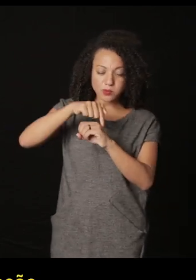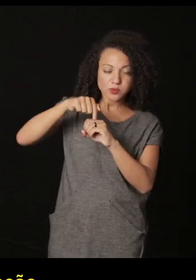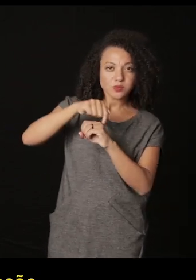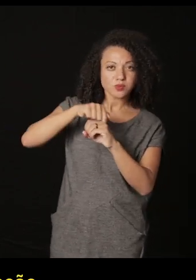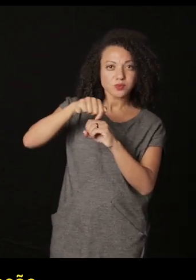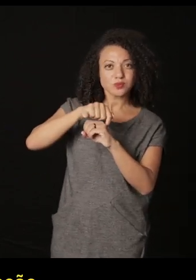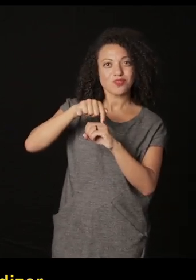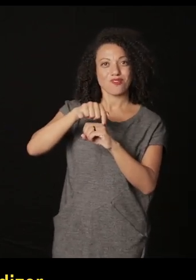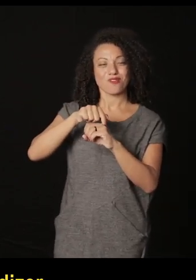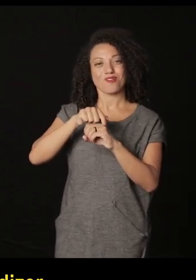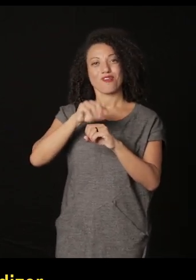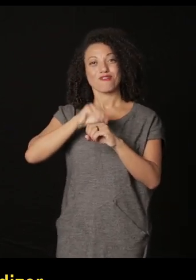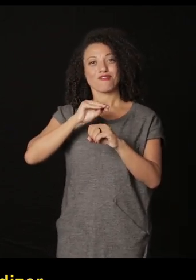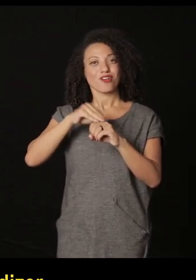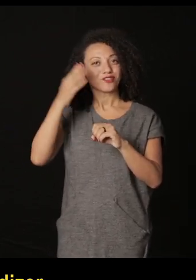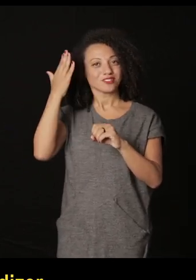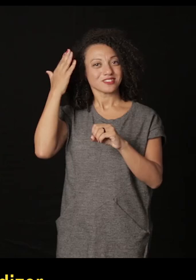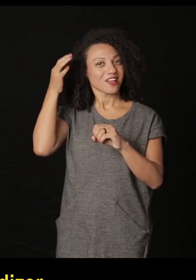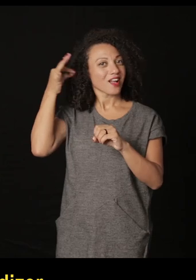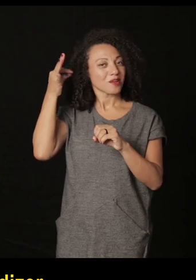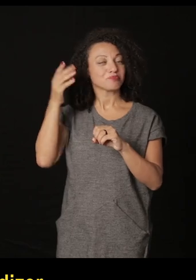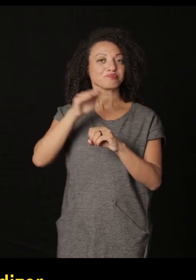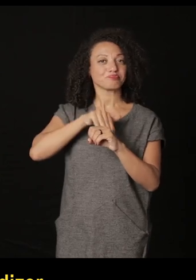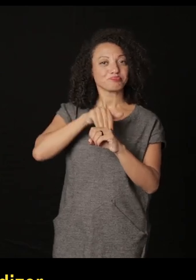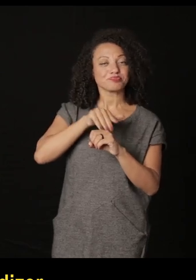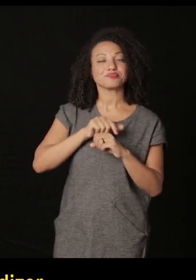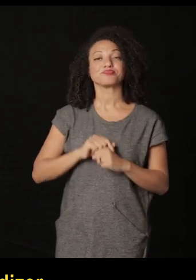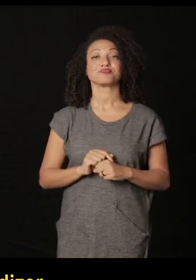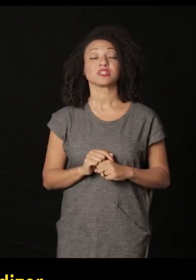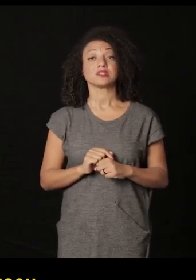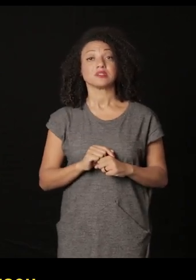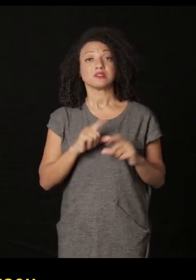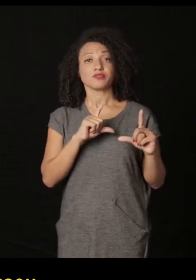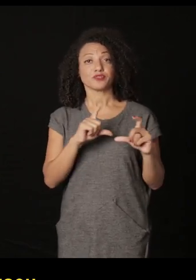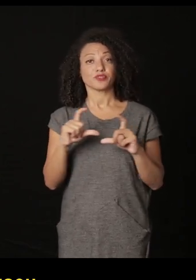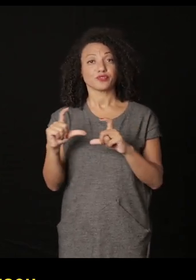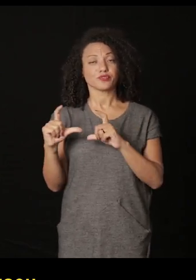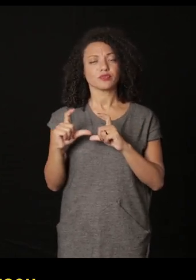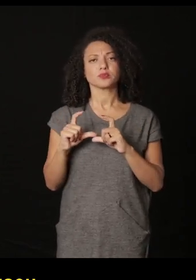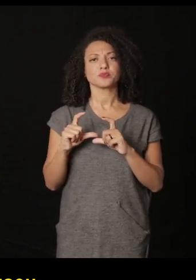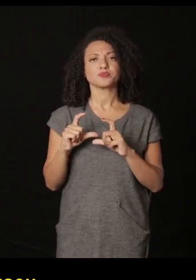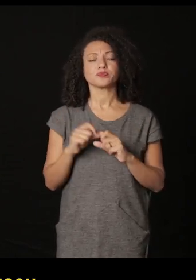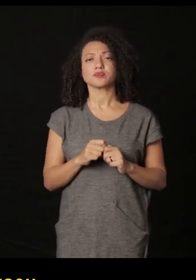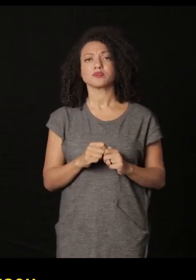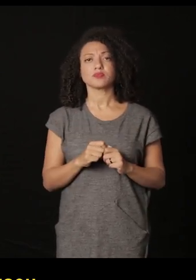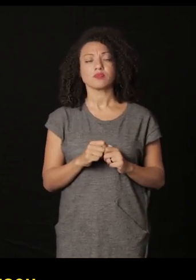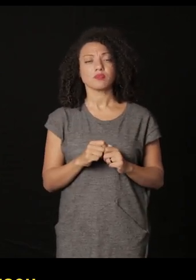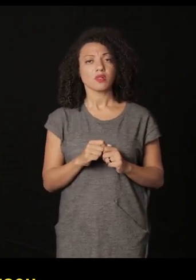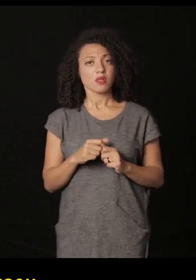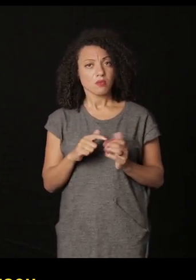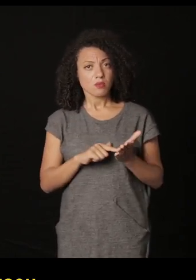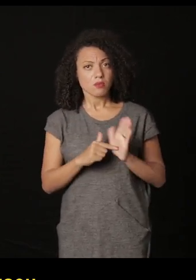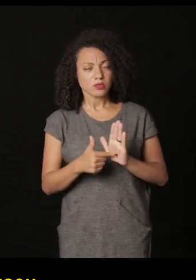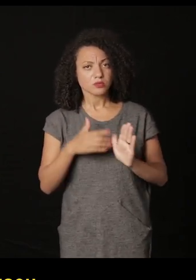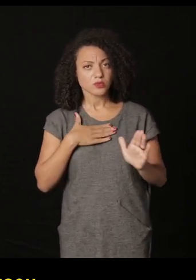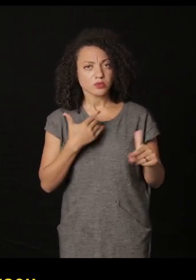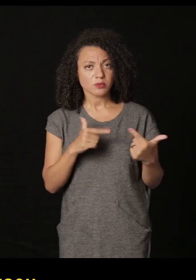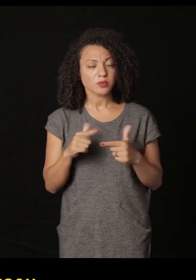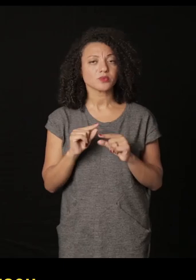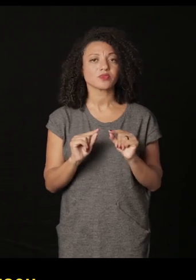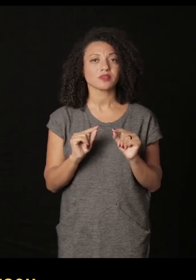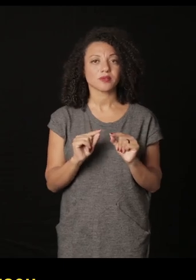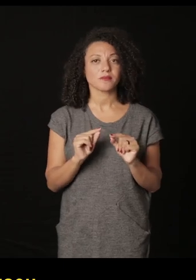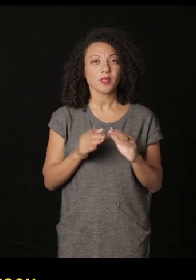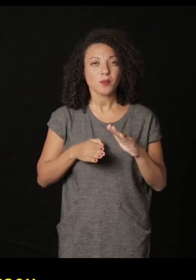dos projetos entretanto o que eu tenho a dizer sobre esse trabalho é que esse trabalho levou quer dizer a minha